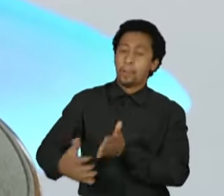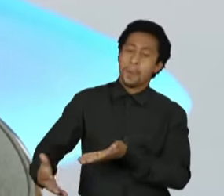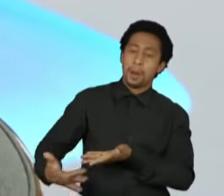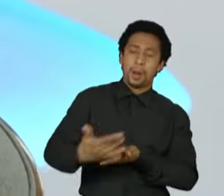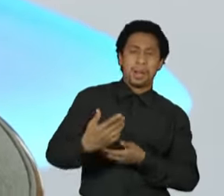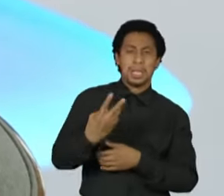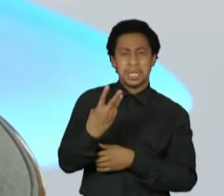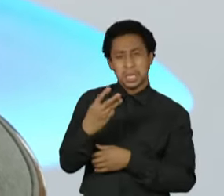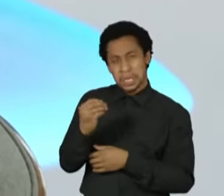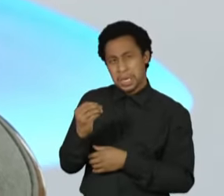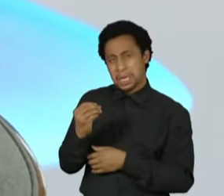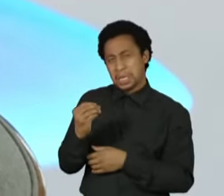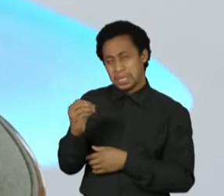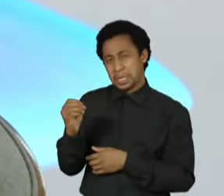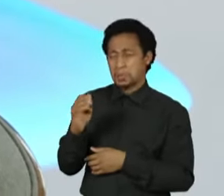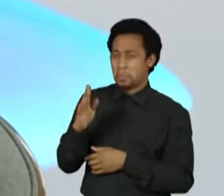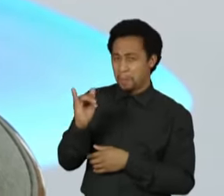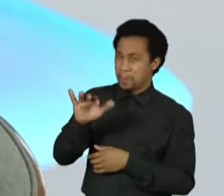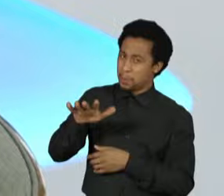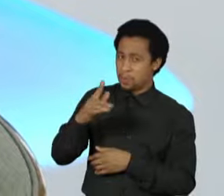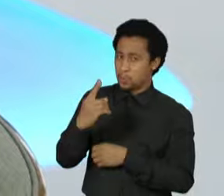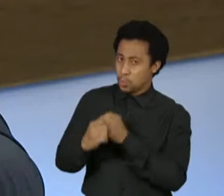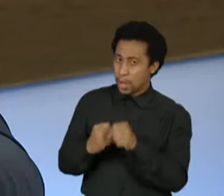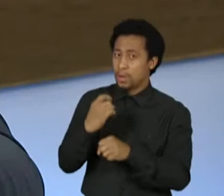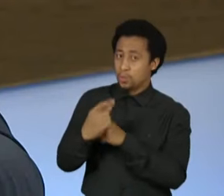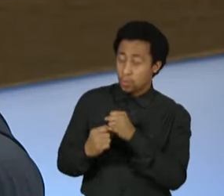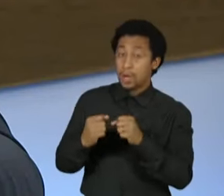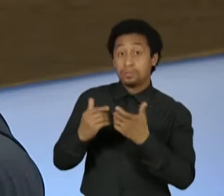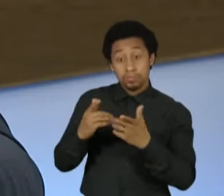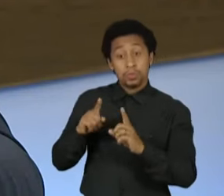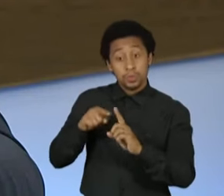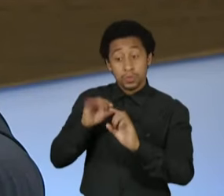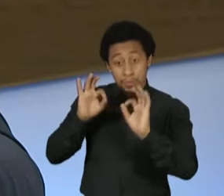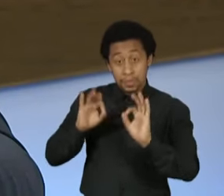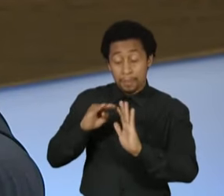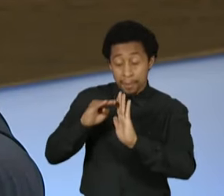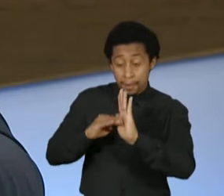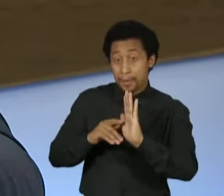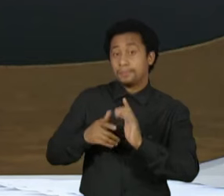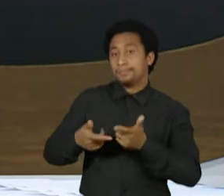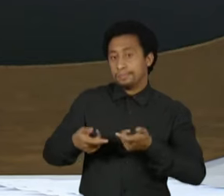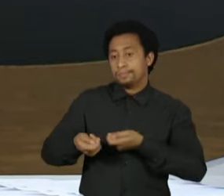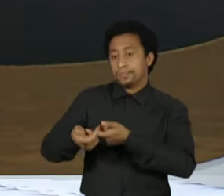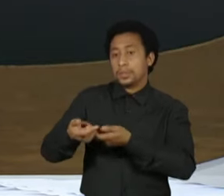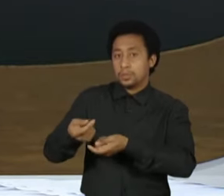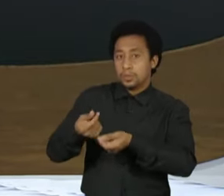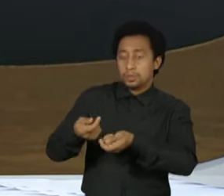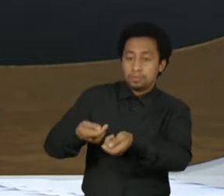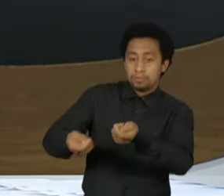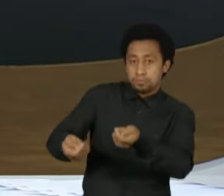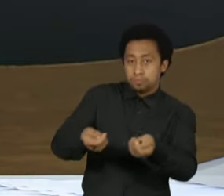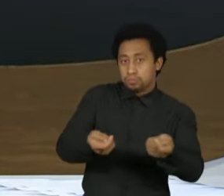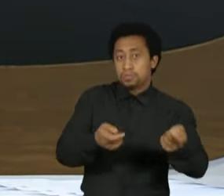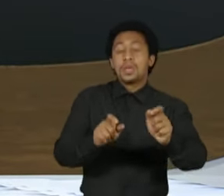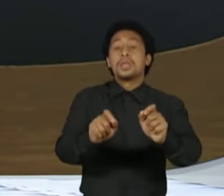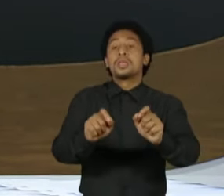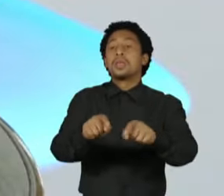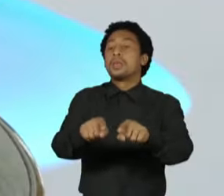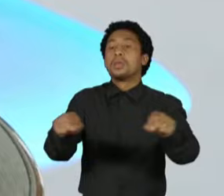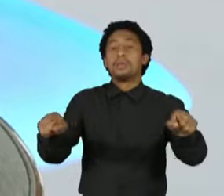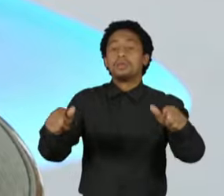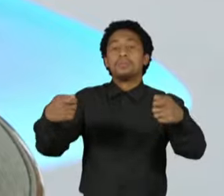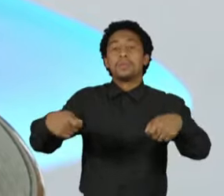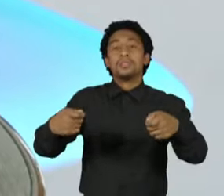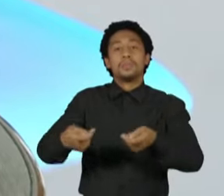analisar dentro desses gastos tributários, com metas claras, custo-benefício, quem que está realmente sendo beneficiado,